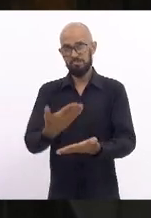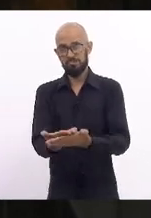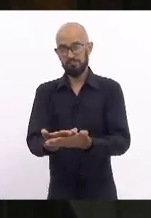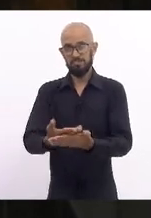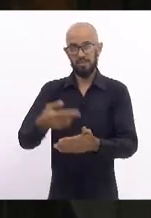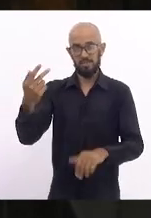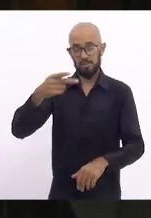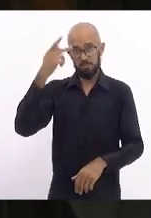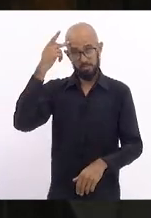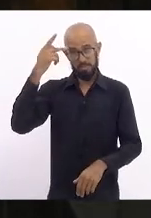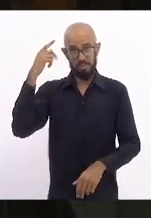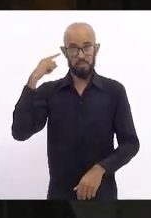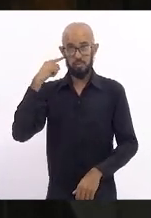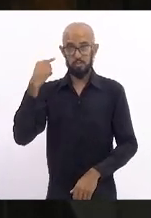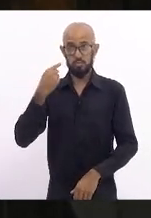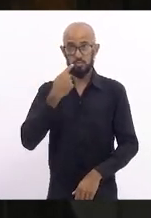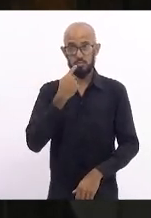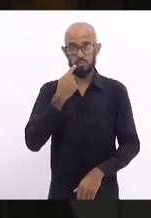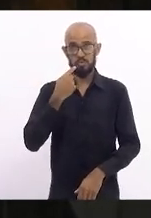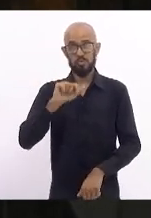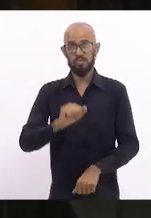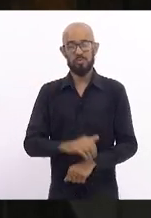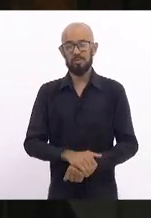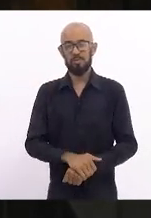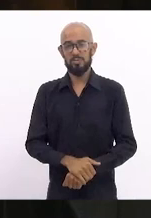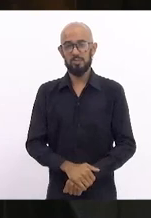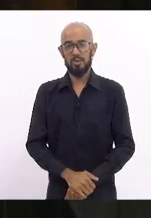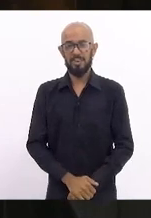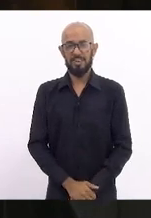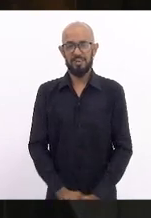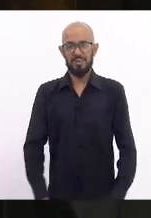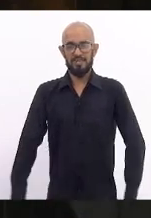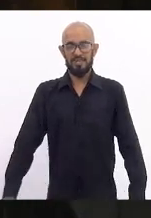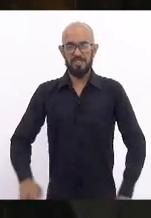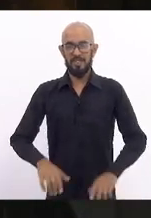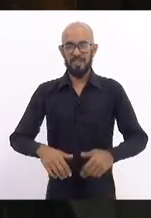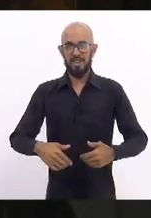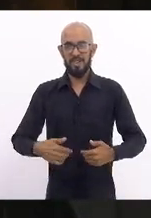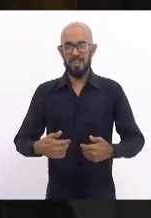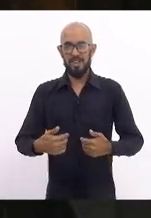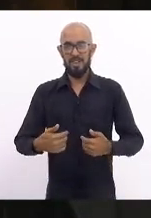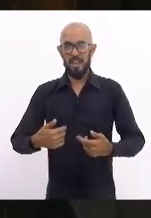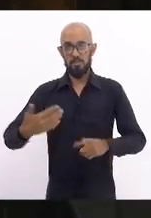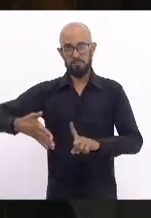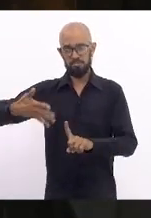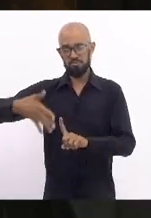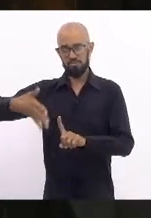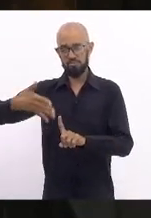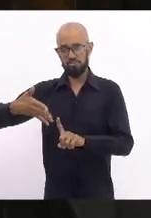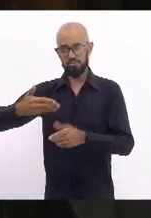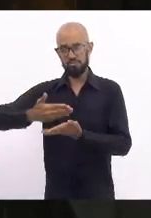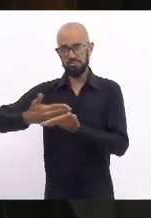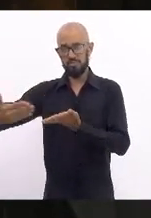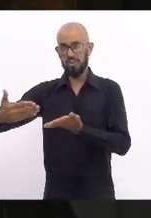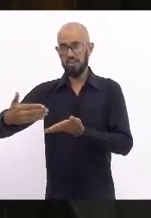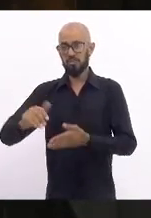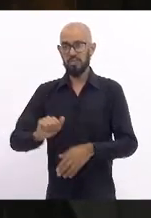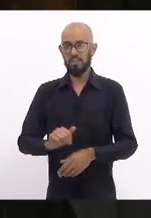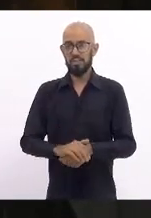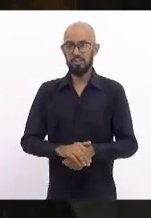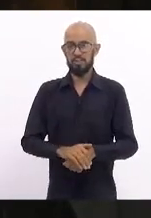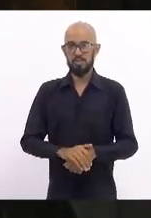deficientes auditivos. Minhas primeiras palavras, senhoras senhores presidentes.